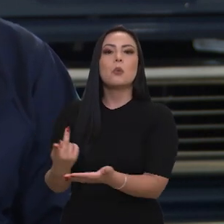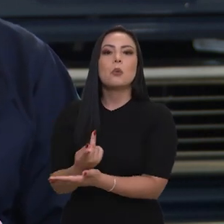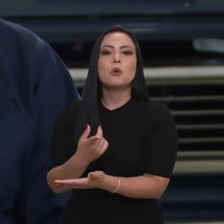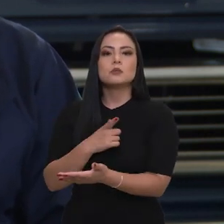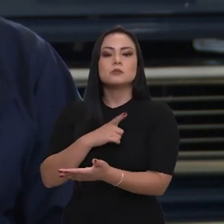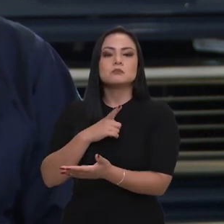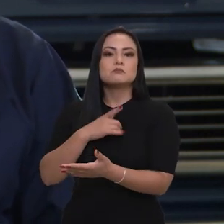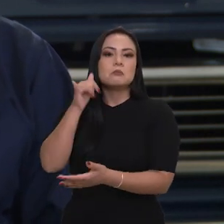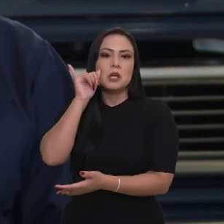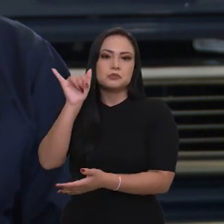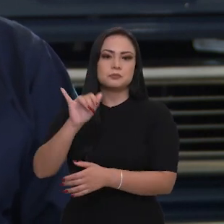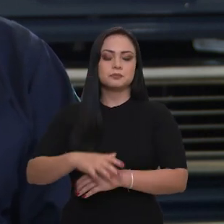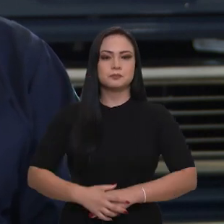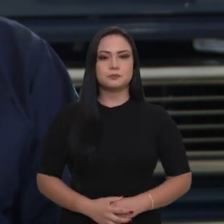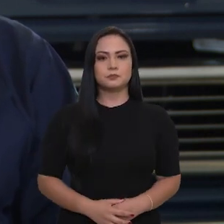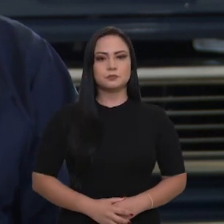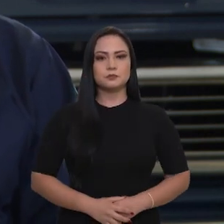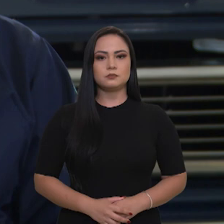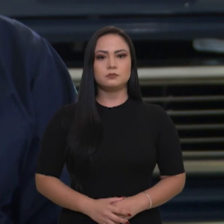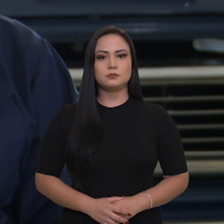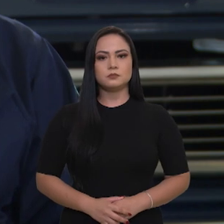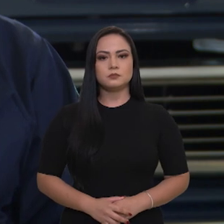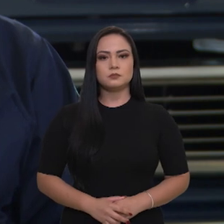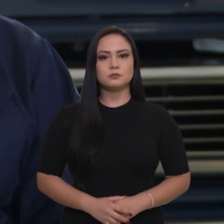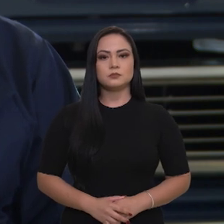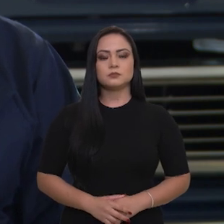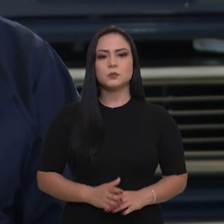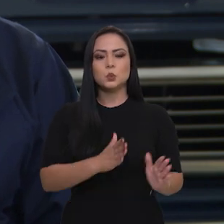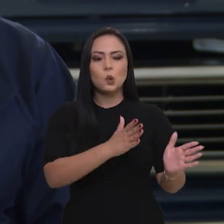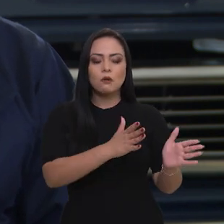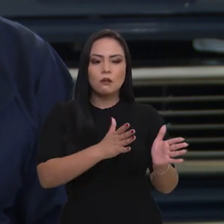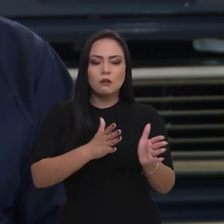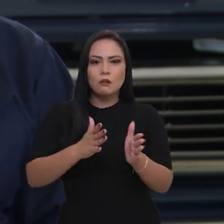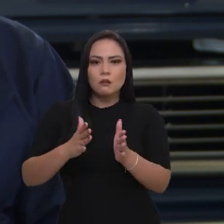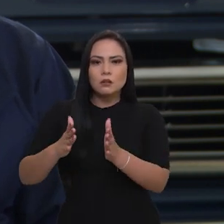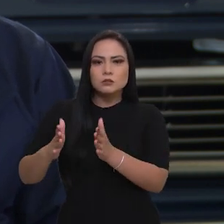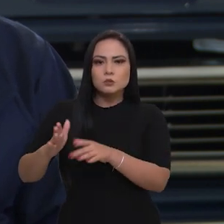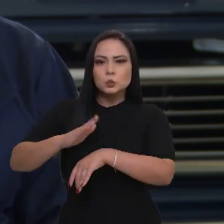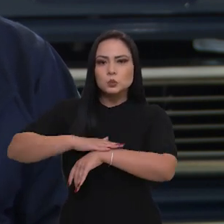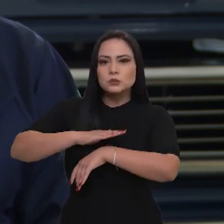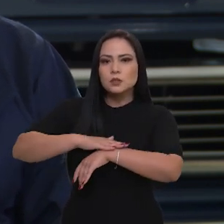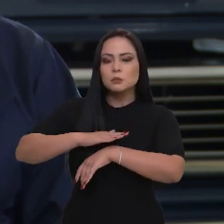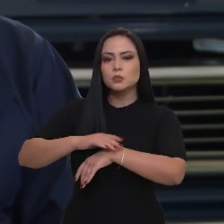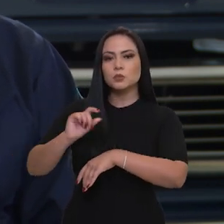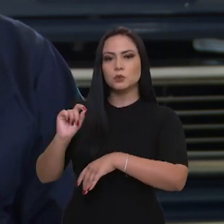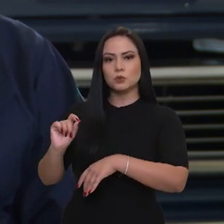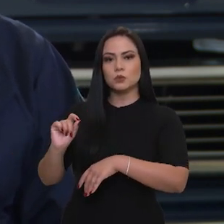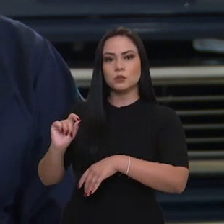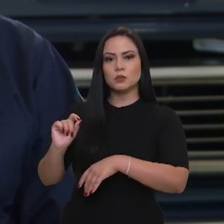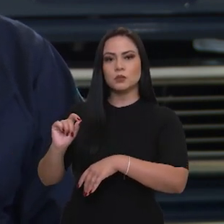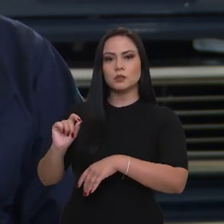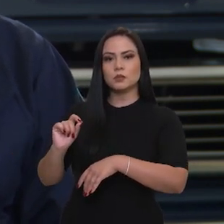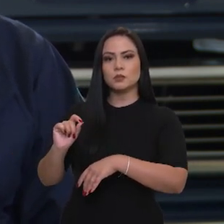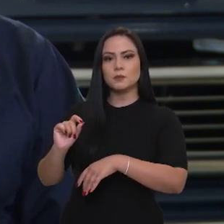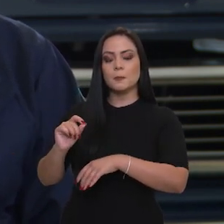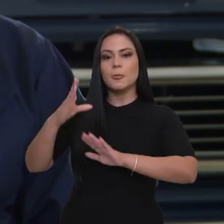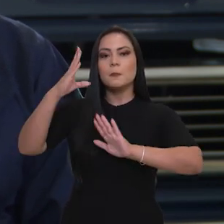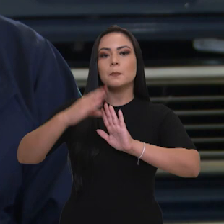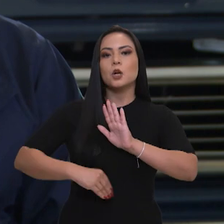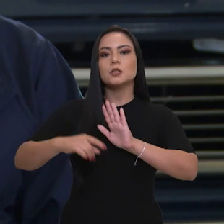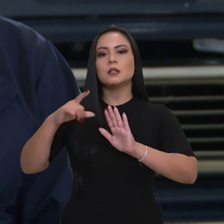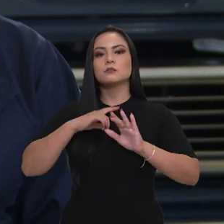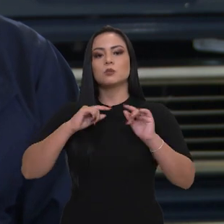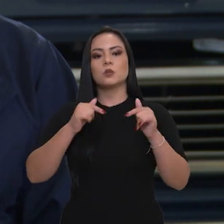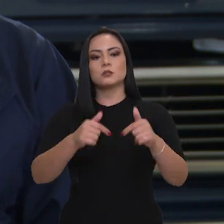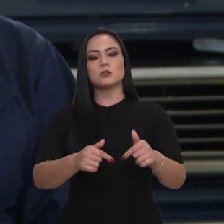operações de combate efetivo. Isso durante o tempo, a